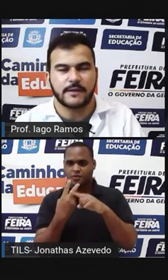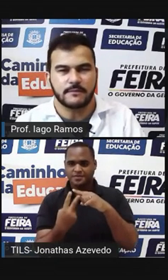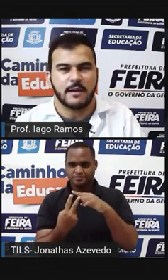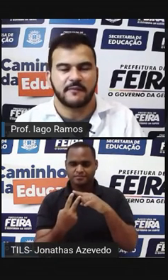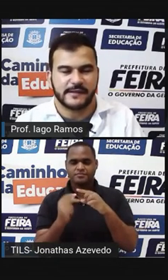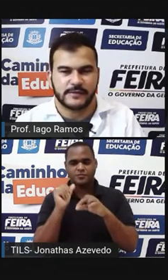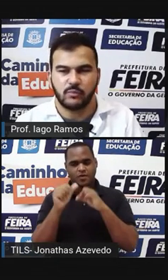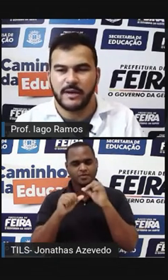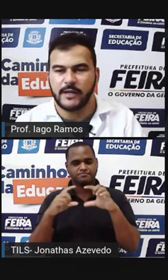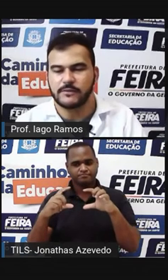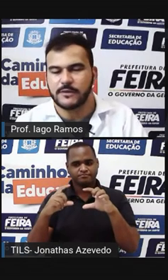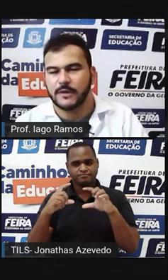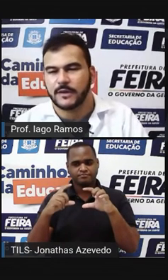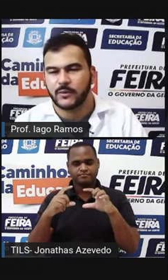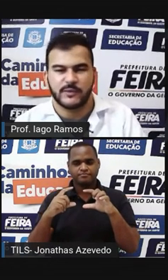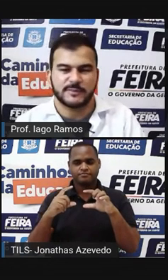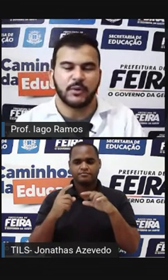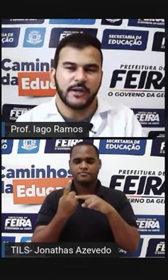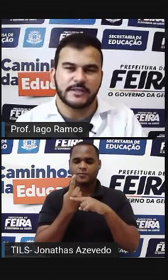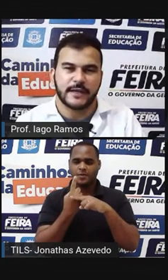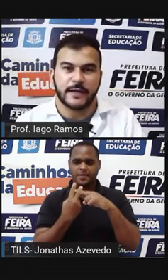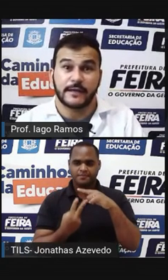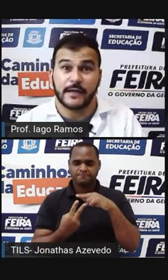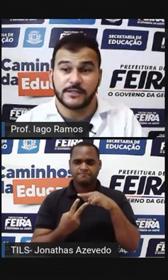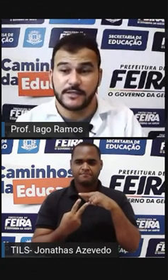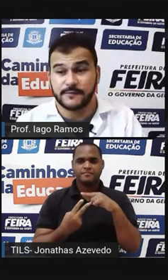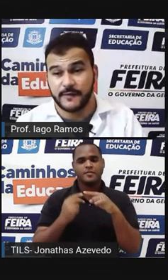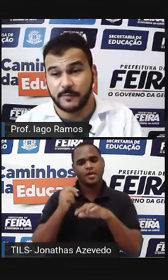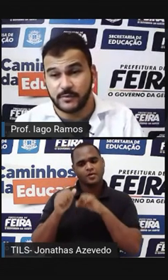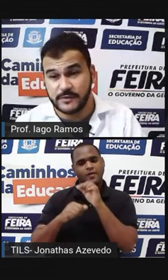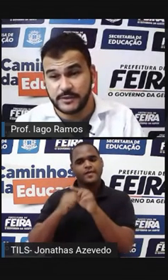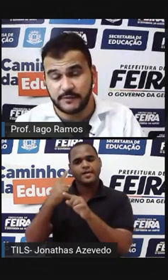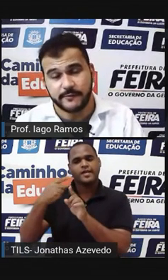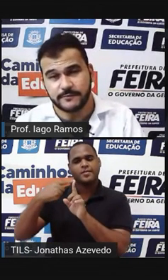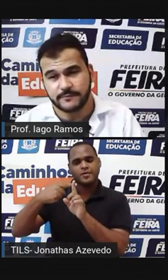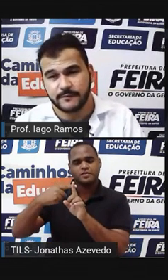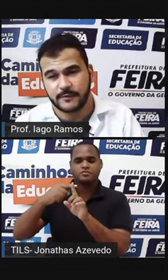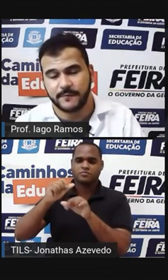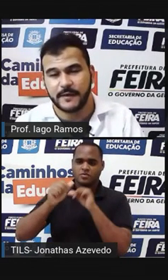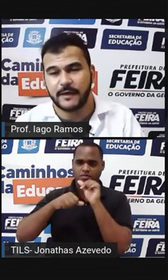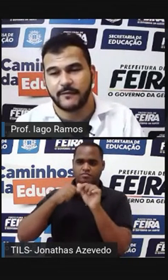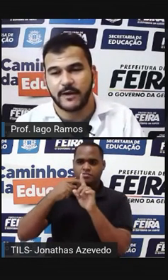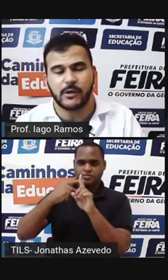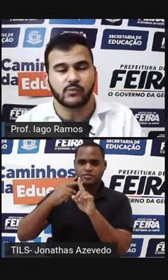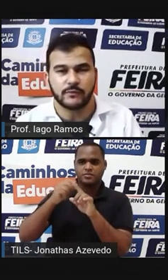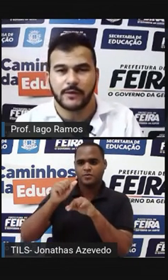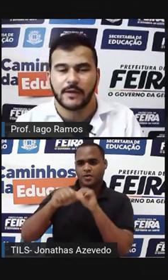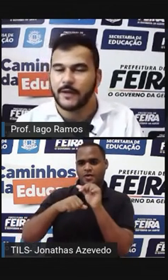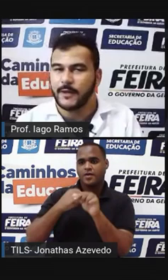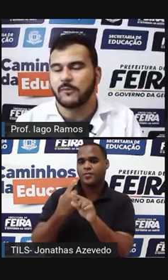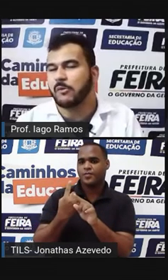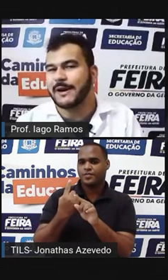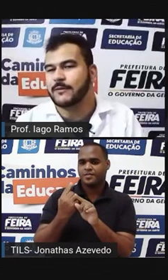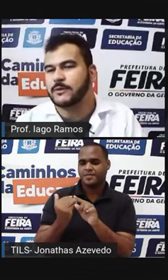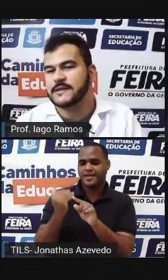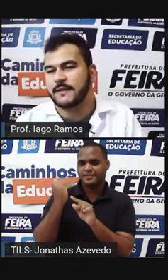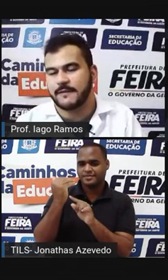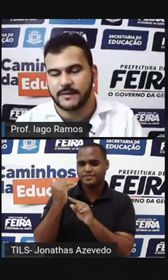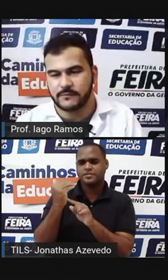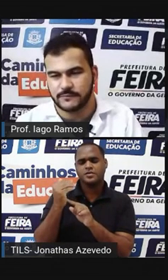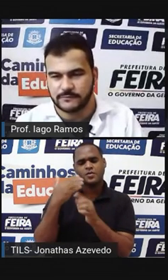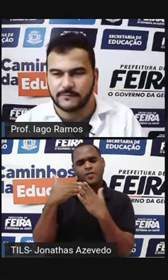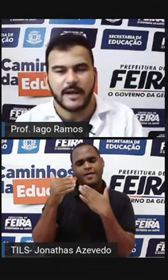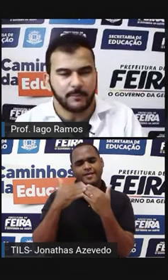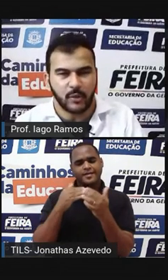2 Né? A fração 1 meio O expoente Que era negativo Fica positivo Então fica elevado a 1 E qualquer coisa